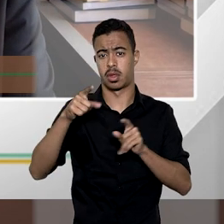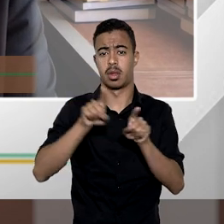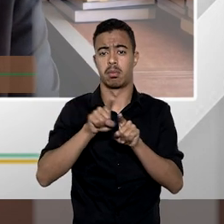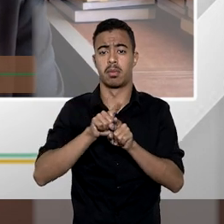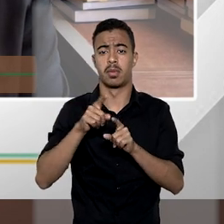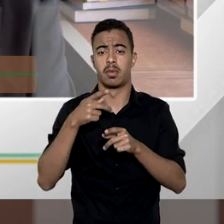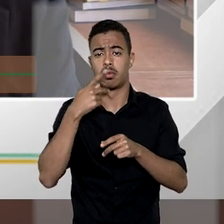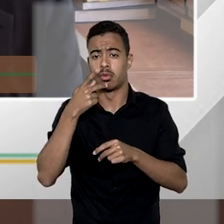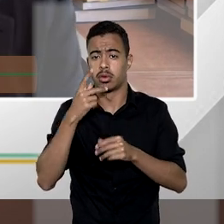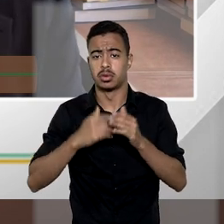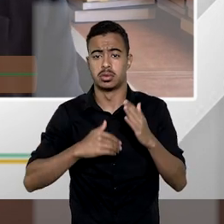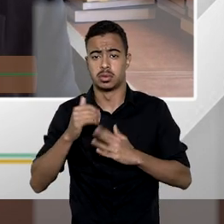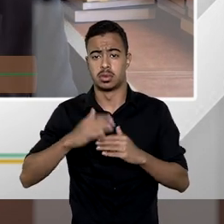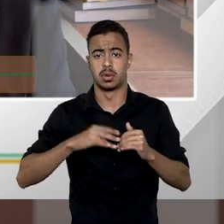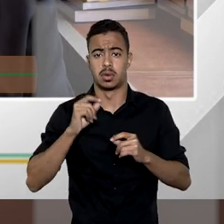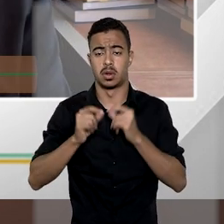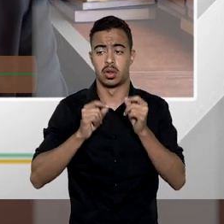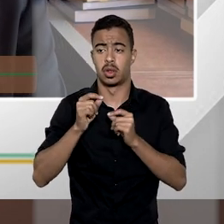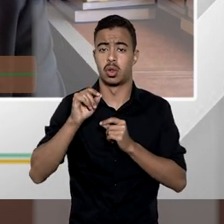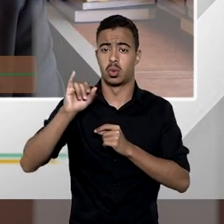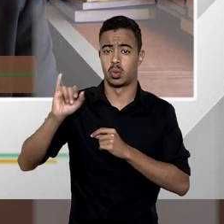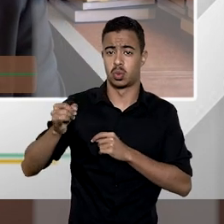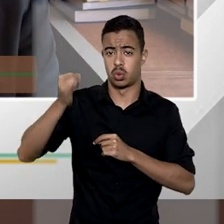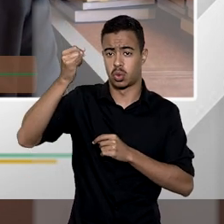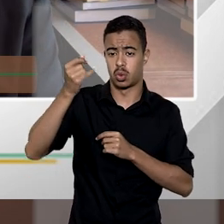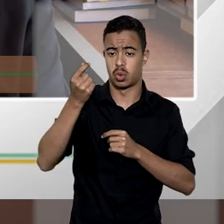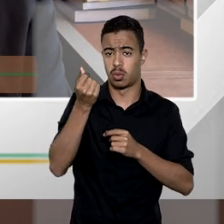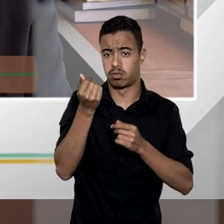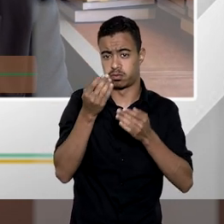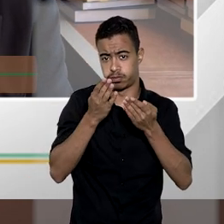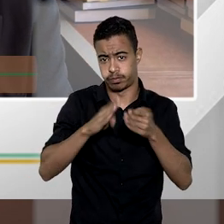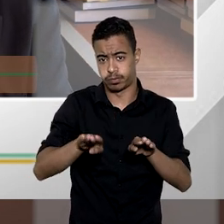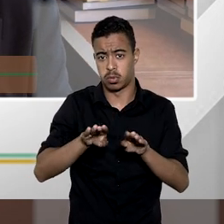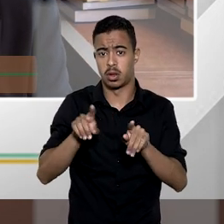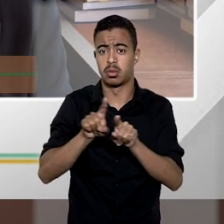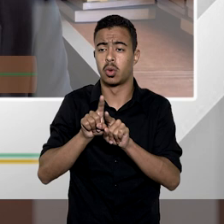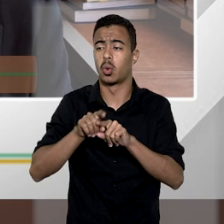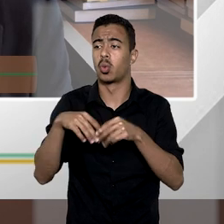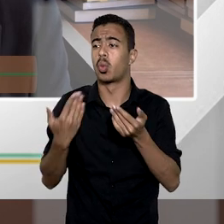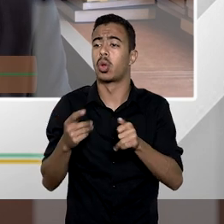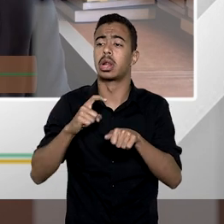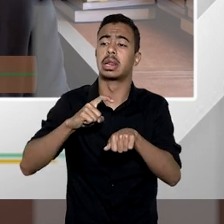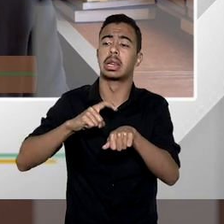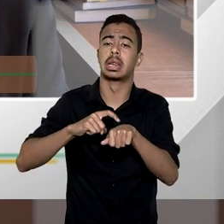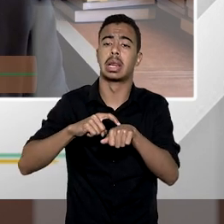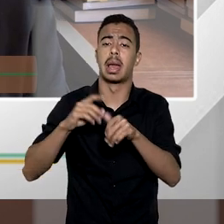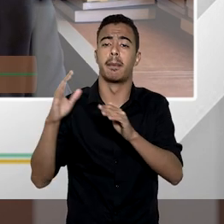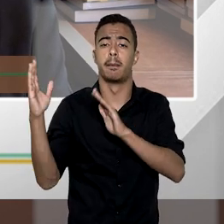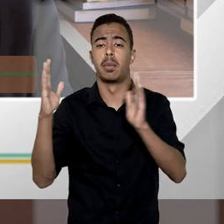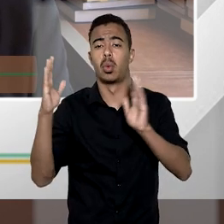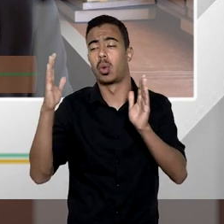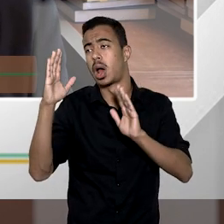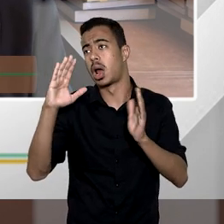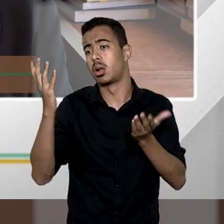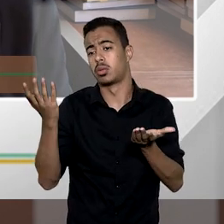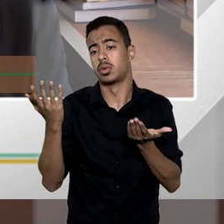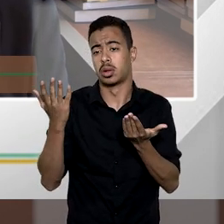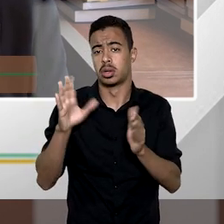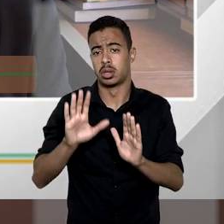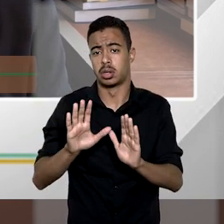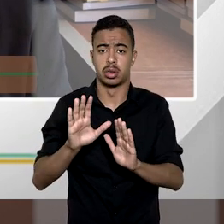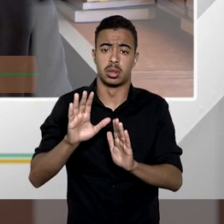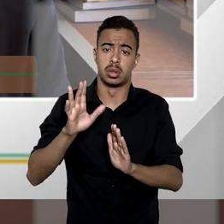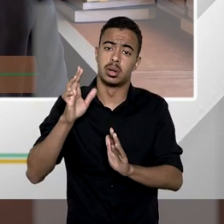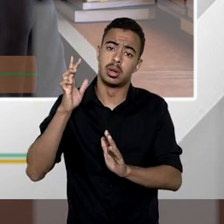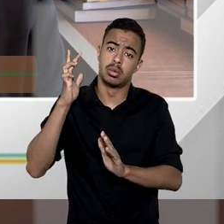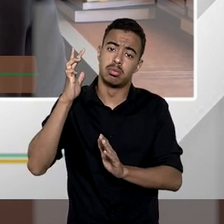trata de aferir incidência de juros compensatórios e qual a temporalidade desses juros compensatórios e recentemente isso